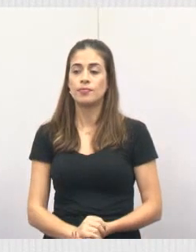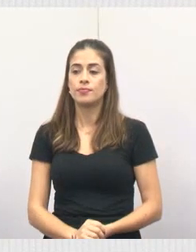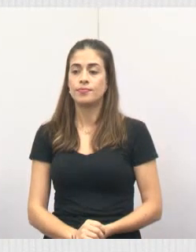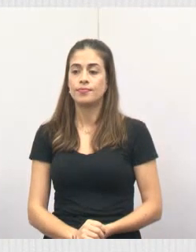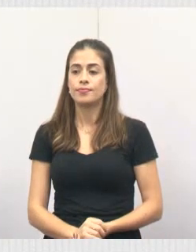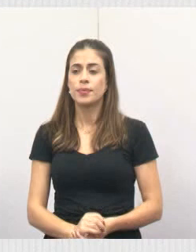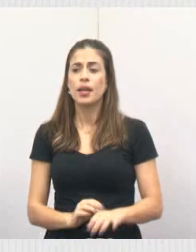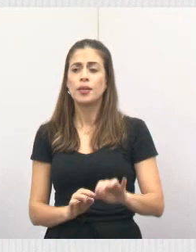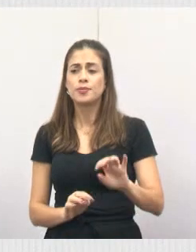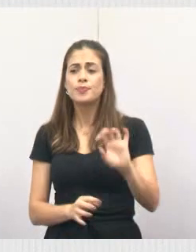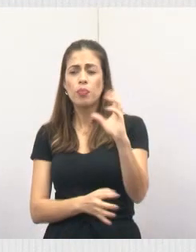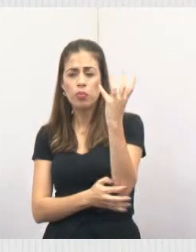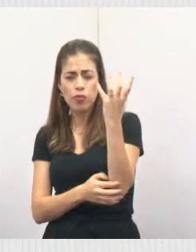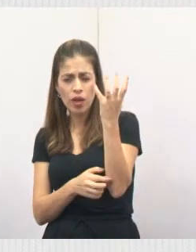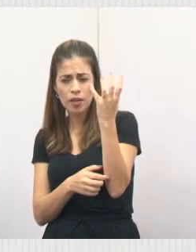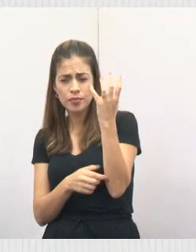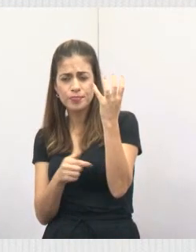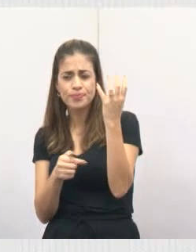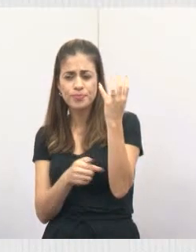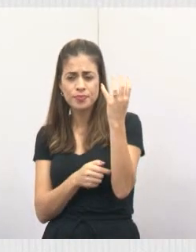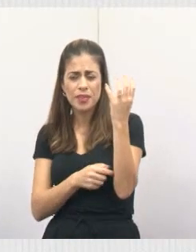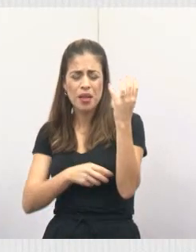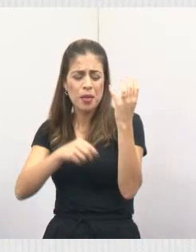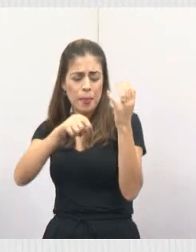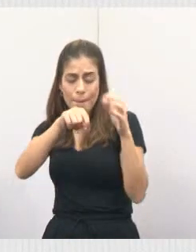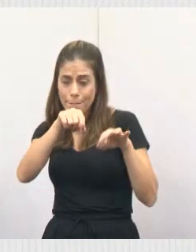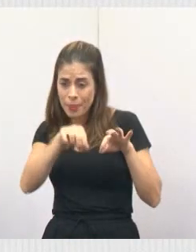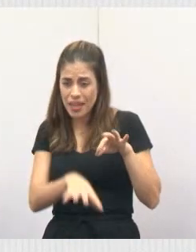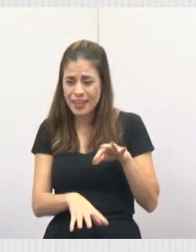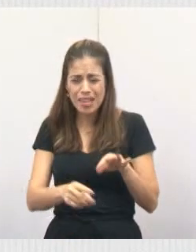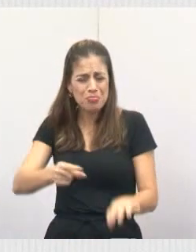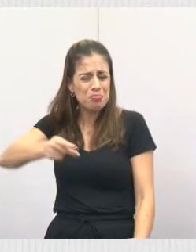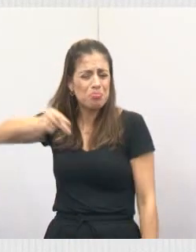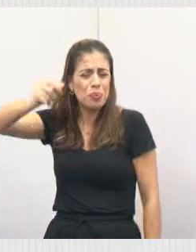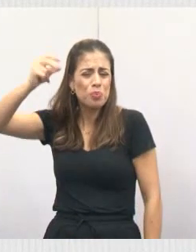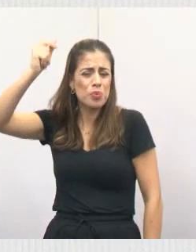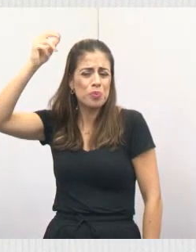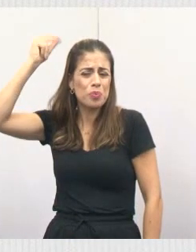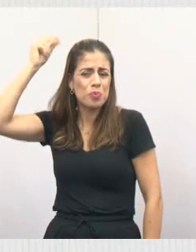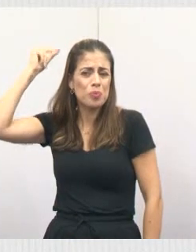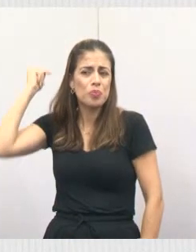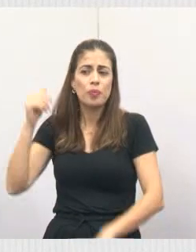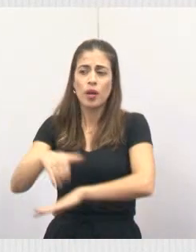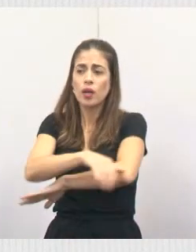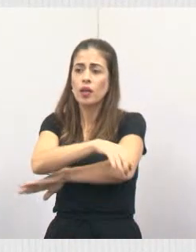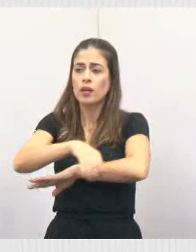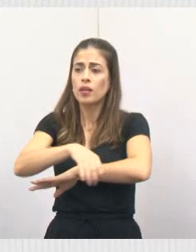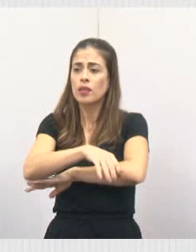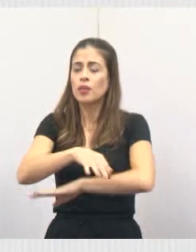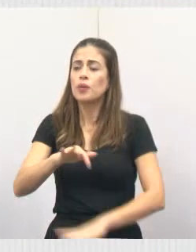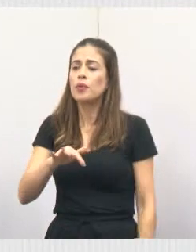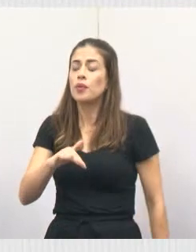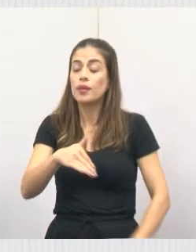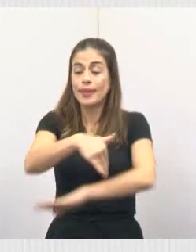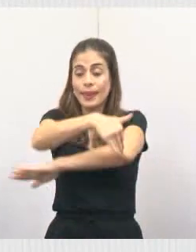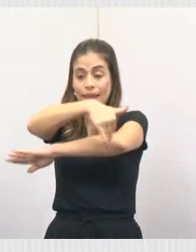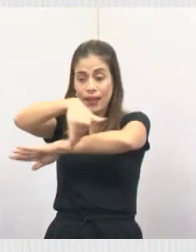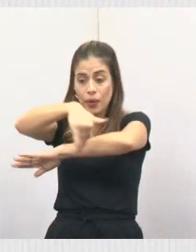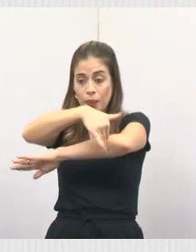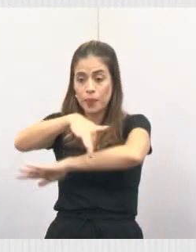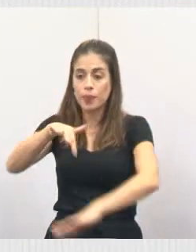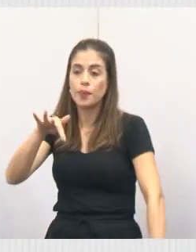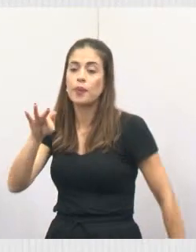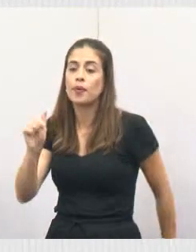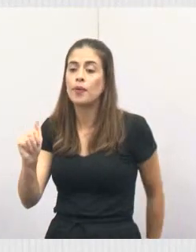árvores foram plantadas ali na rua Frans de Castro há muito tempo atrás. Porém, olha como ficou. A calçada,